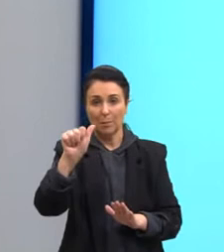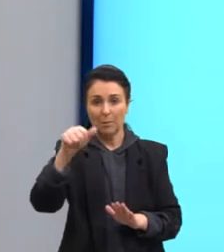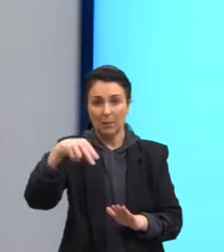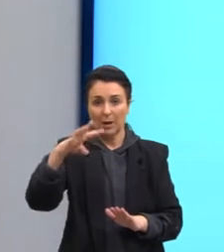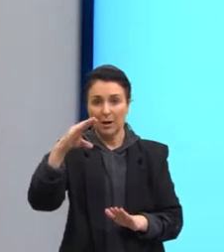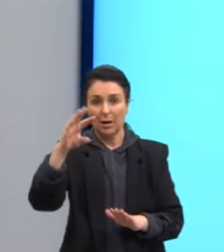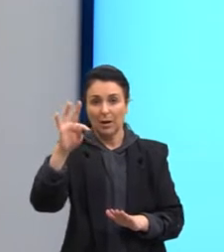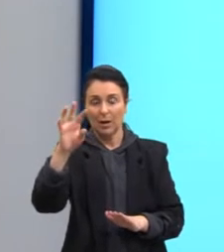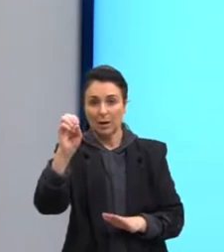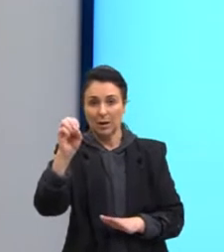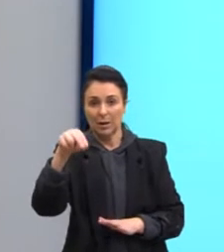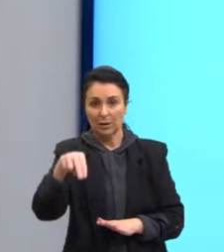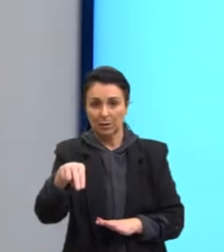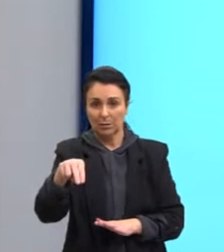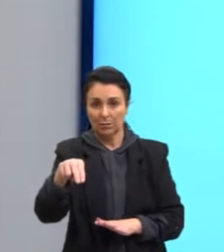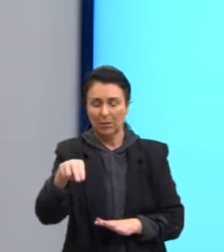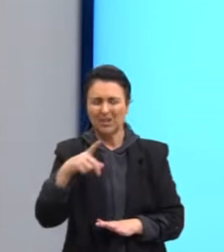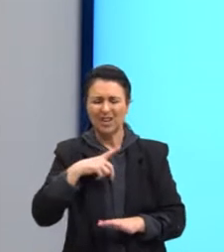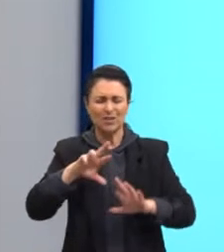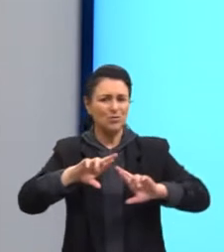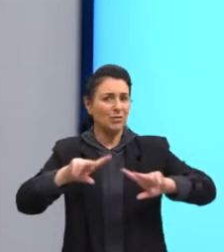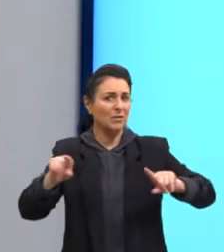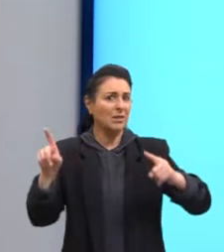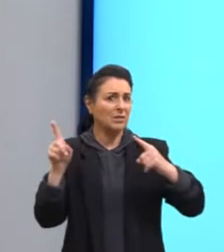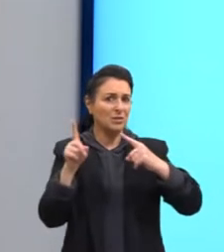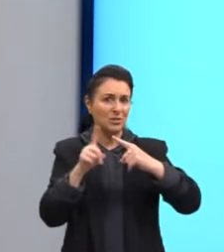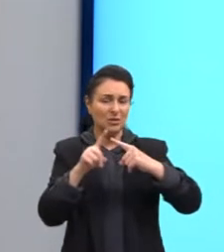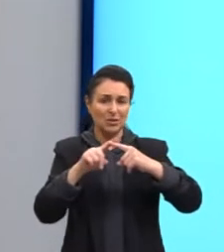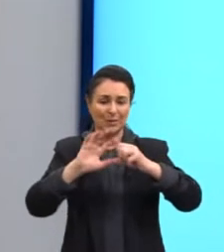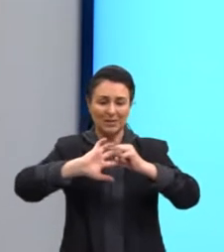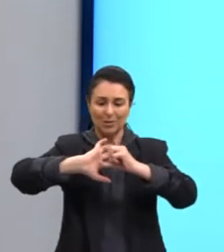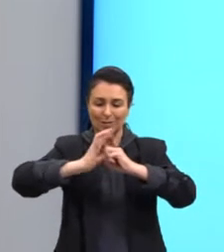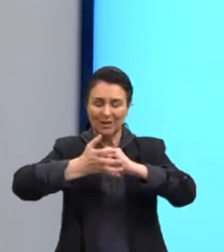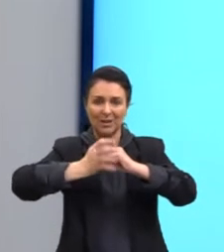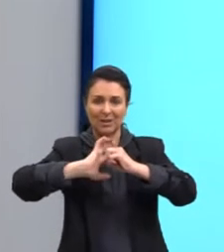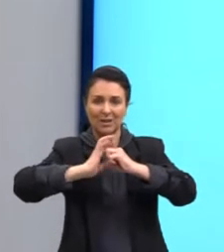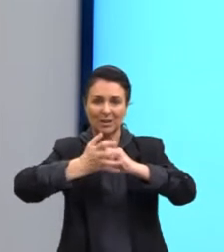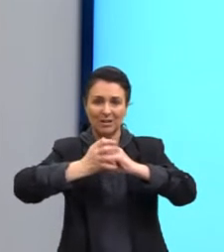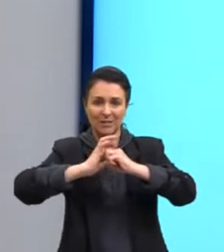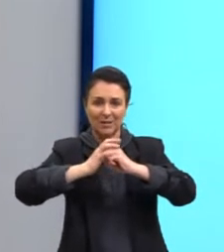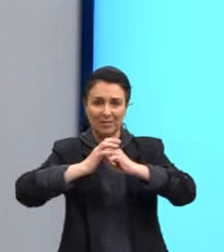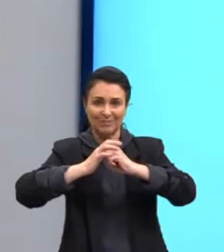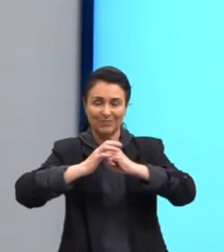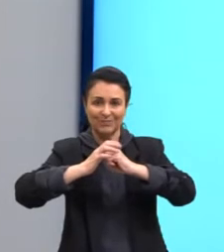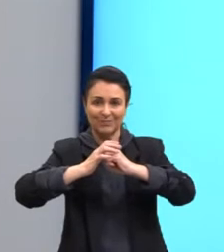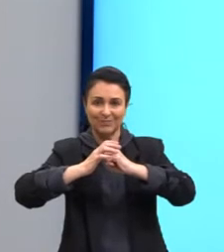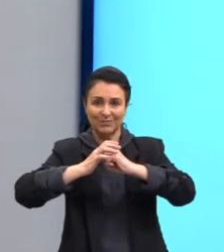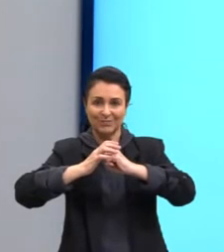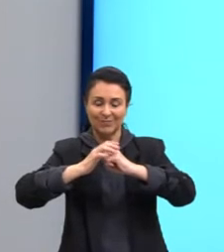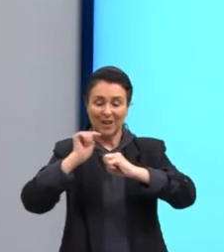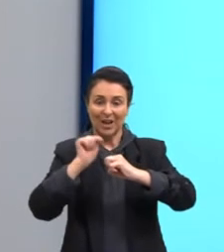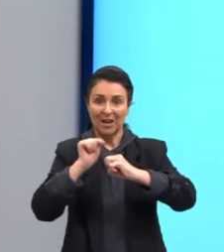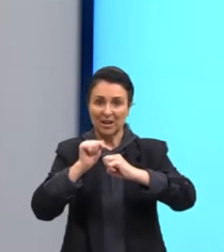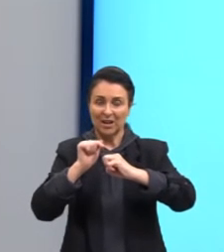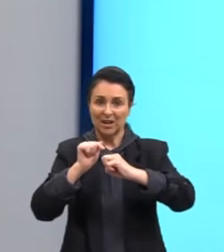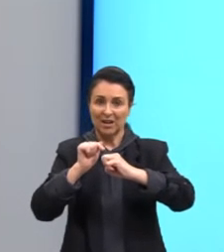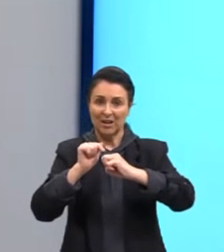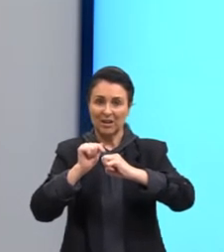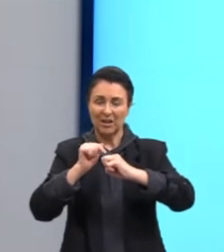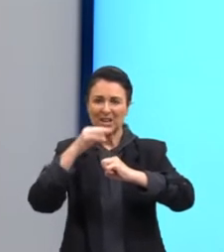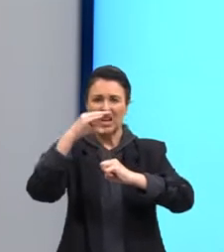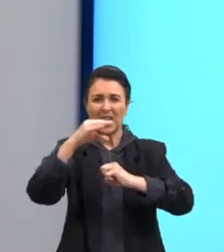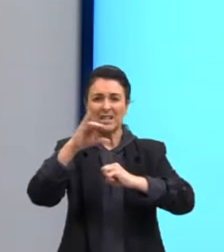diferentes tipos, ó, de carapaças. Elas têm carapaças de... Um componente é o silício, né,